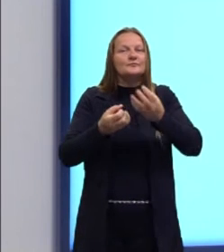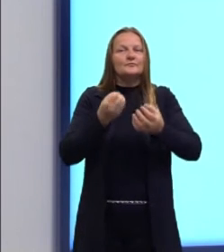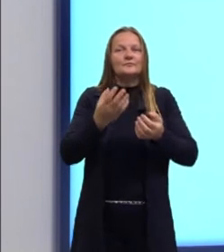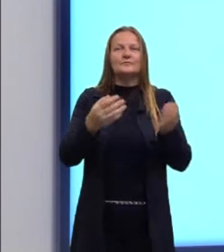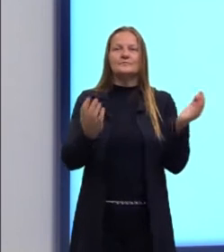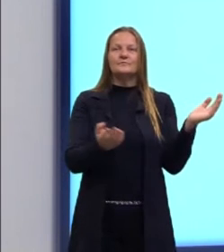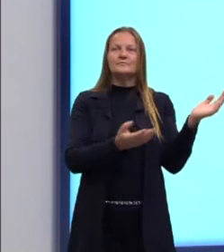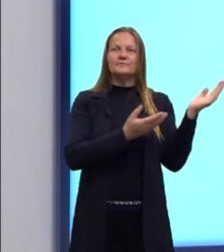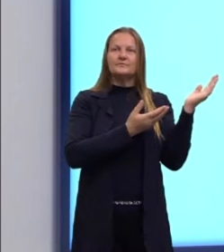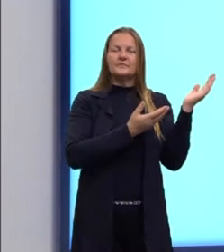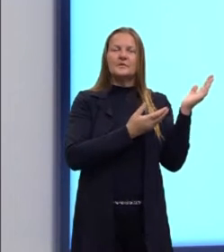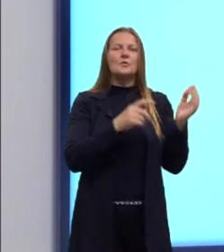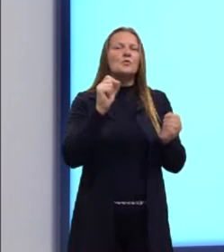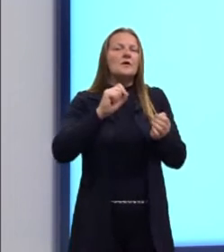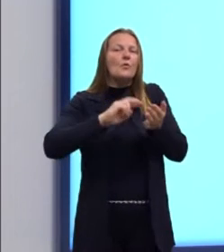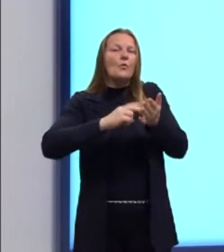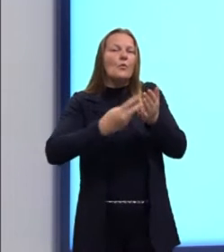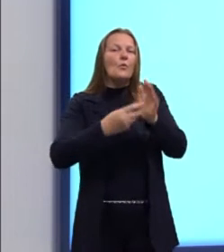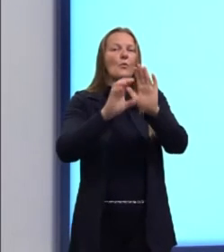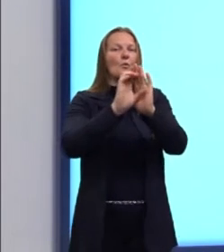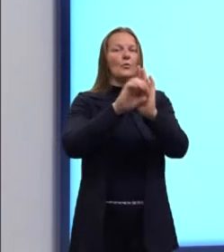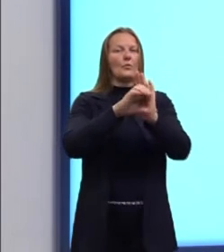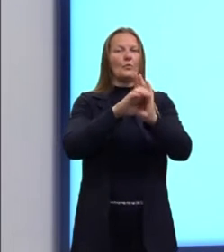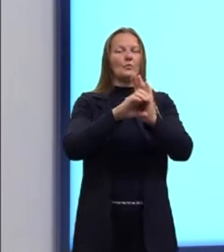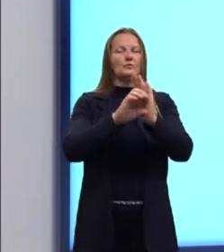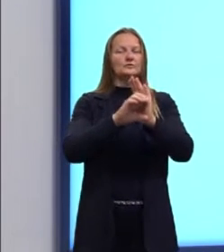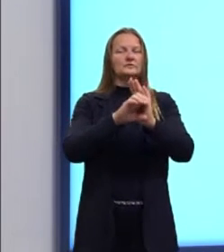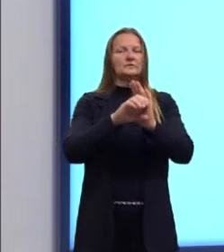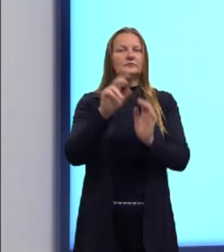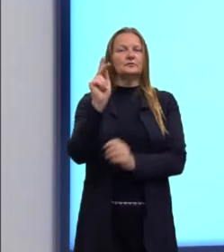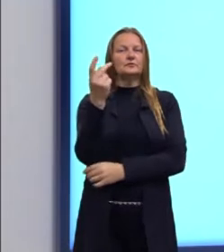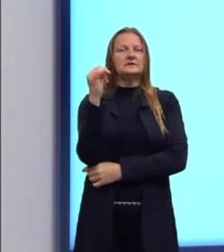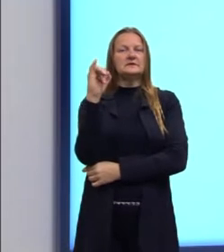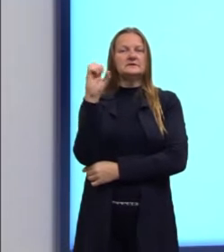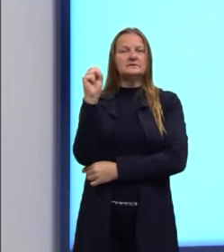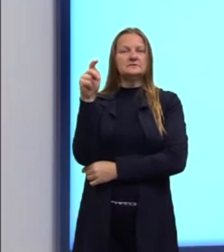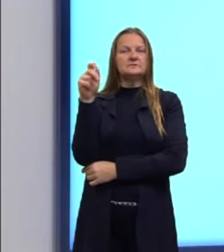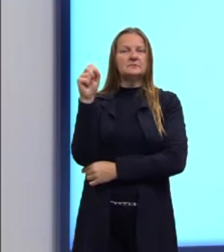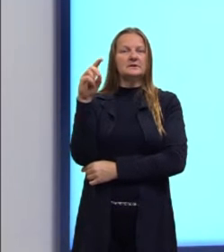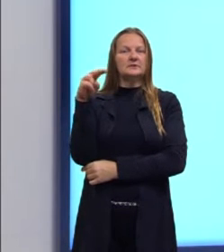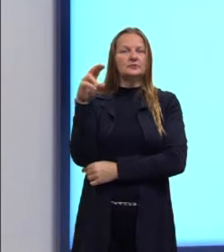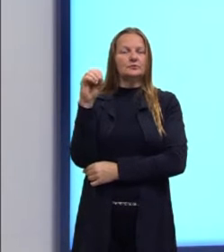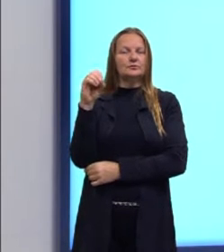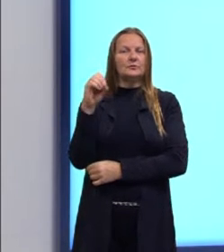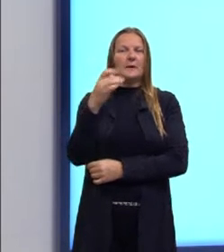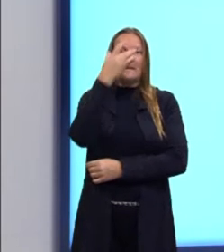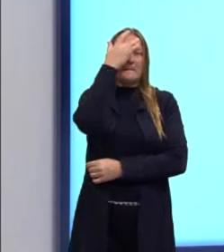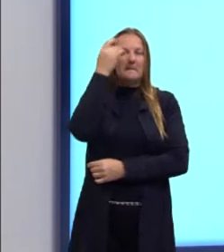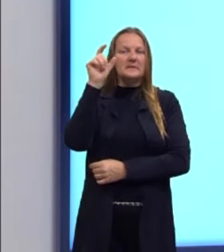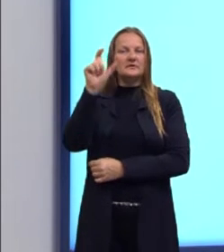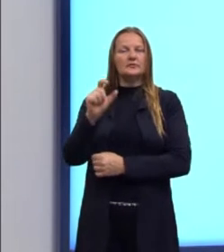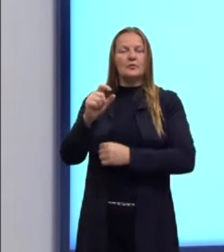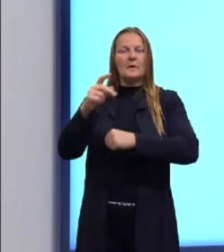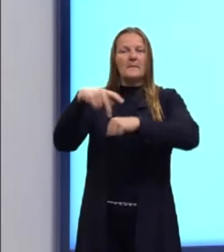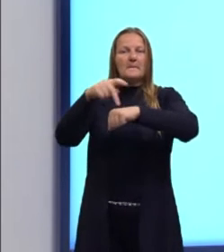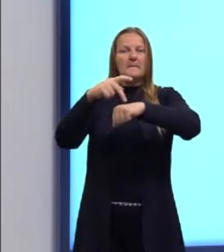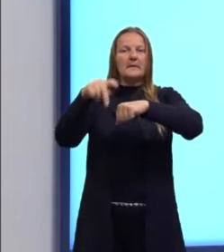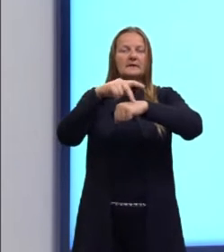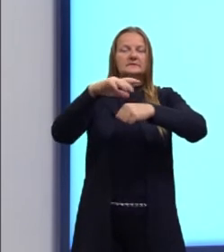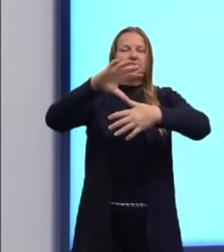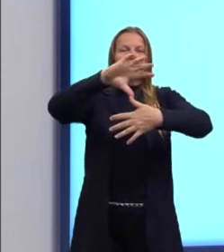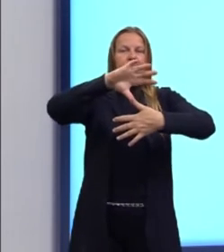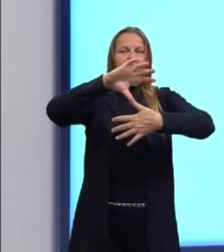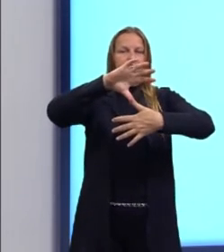vocês, então, o que seria ser hispano-americano? Uma pessoa que provém de um país americano